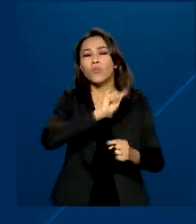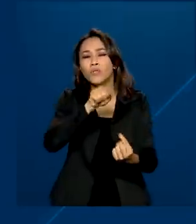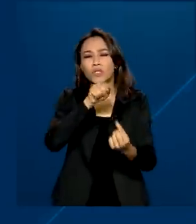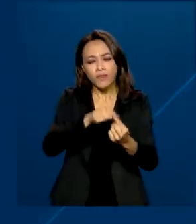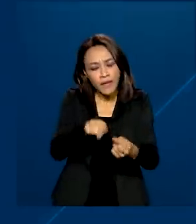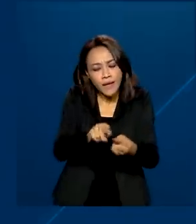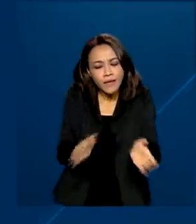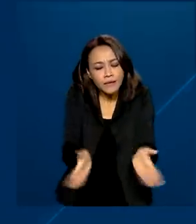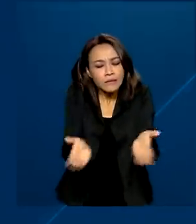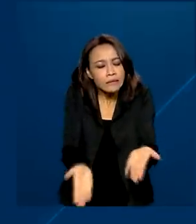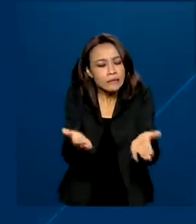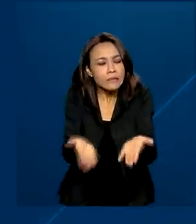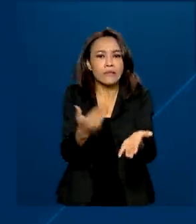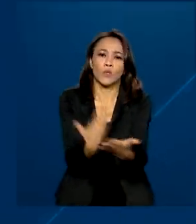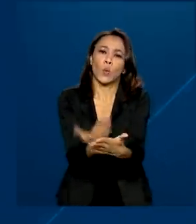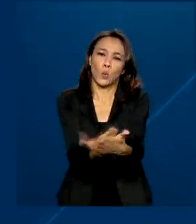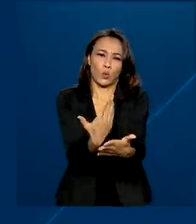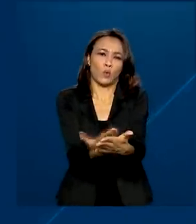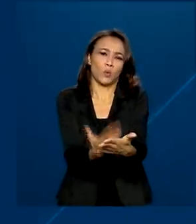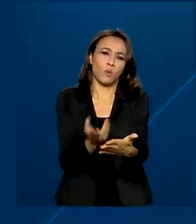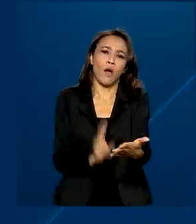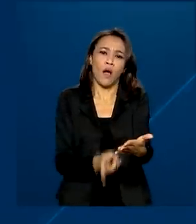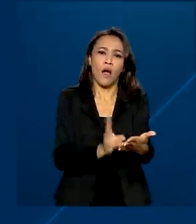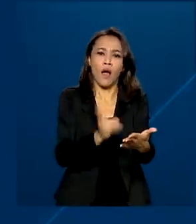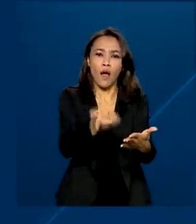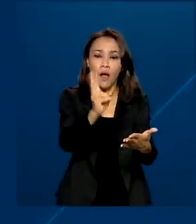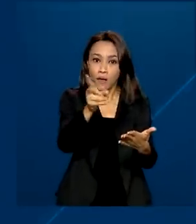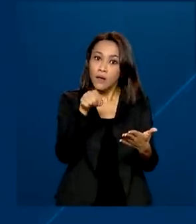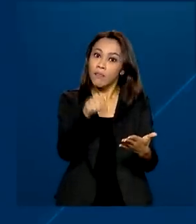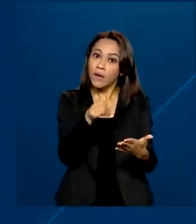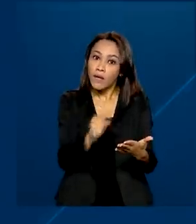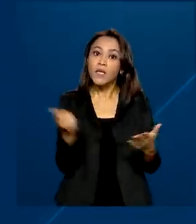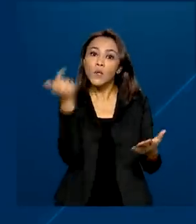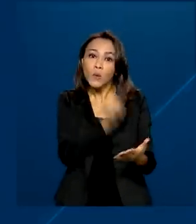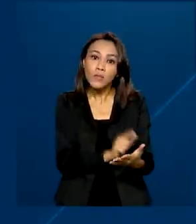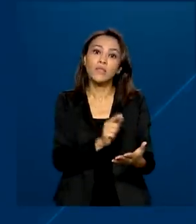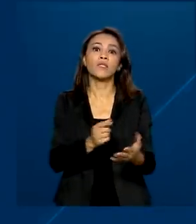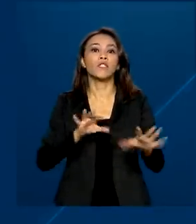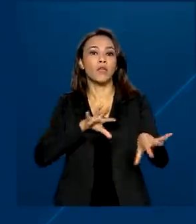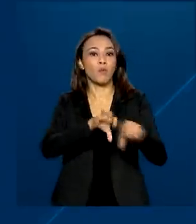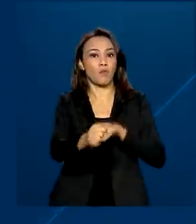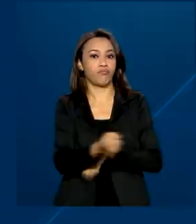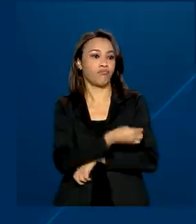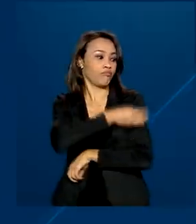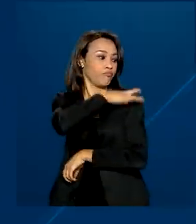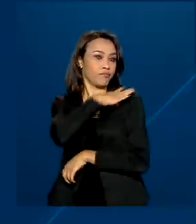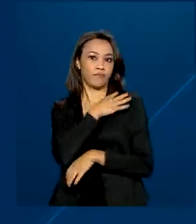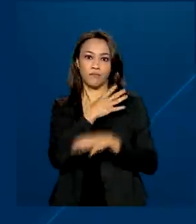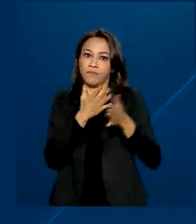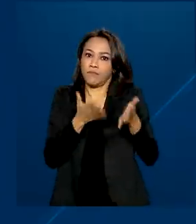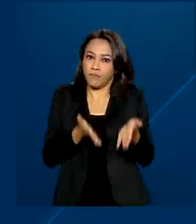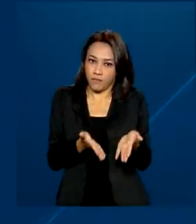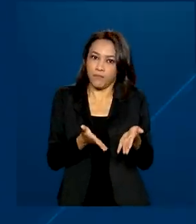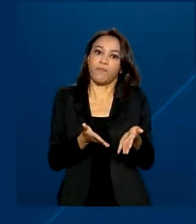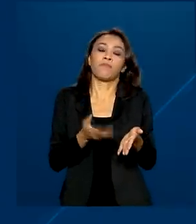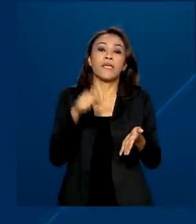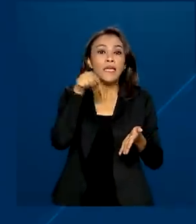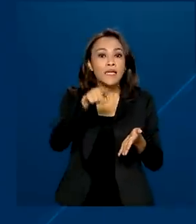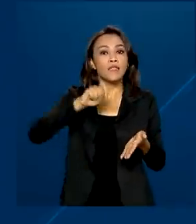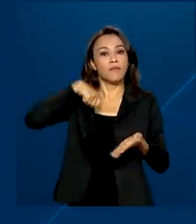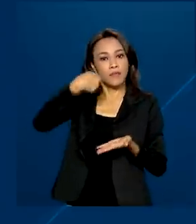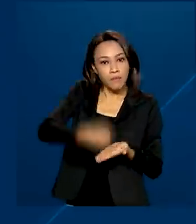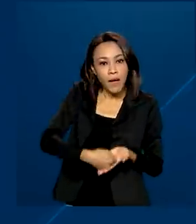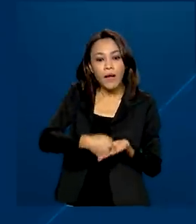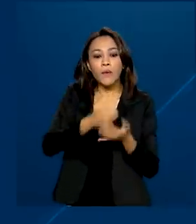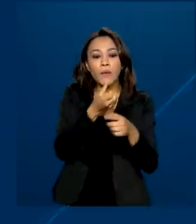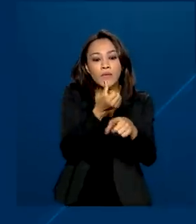esse grupo a continuar estudando para concluir pelo menos um nível de escolarização formal. Neste caso, será pago o